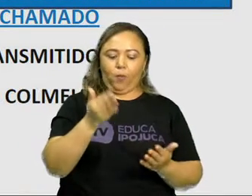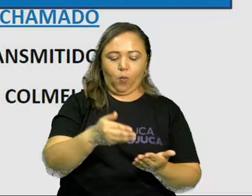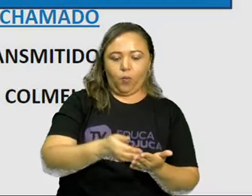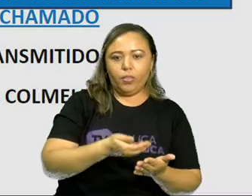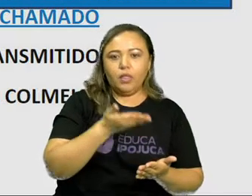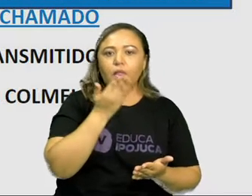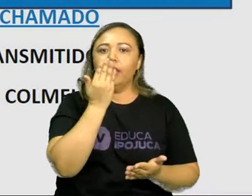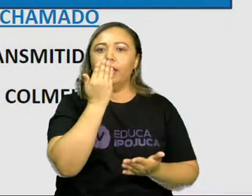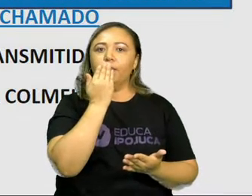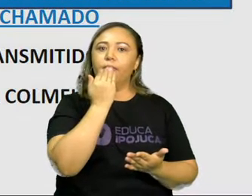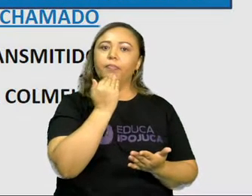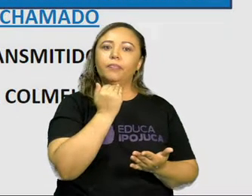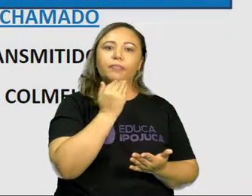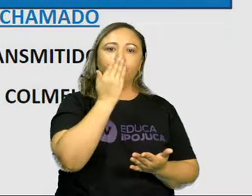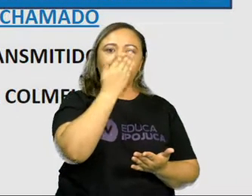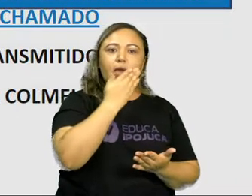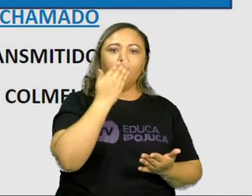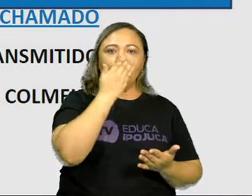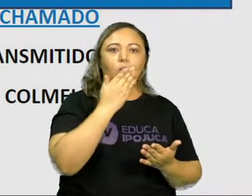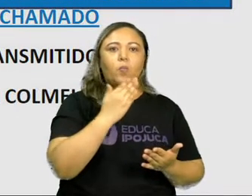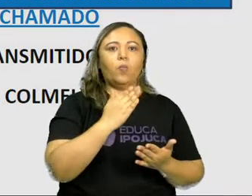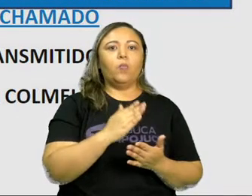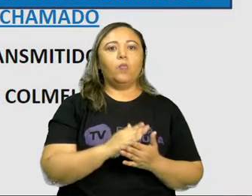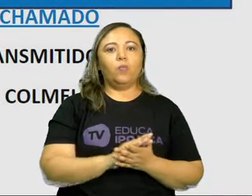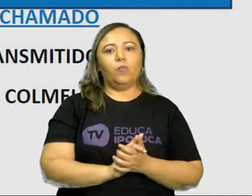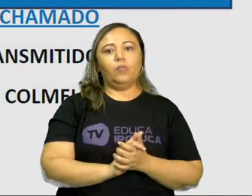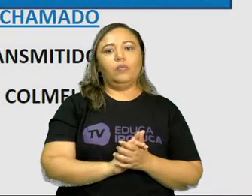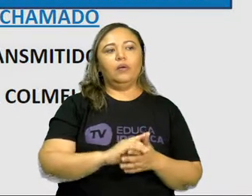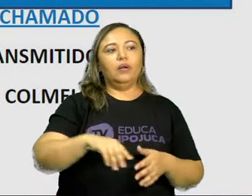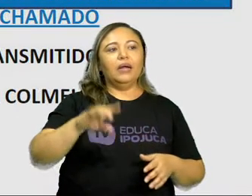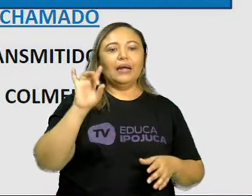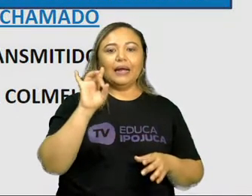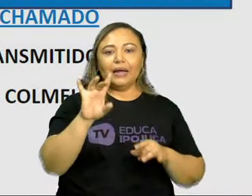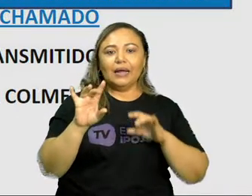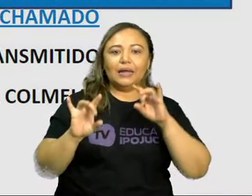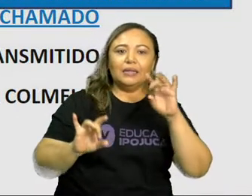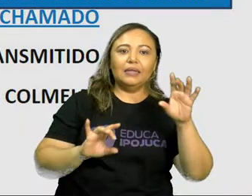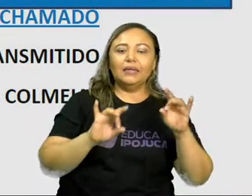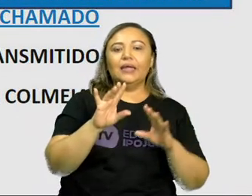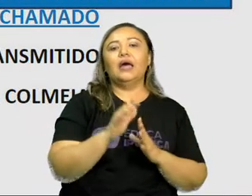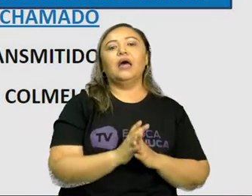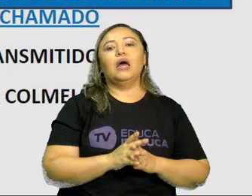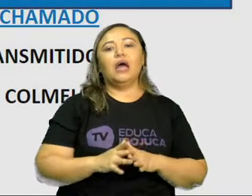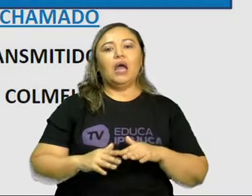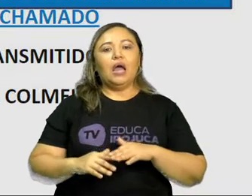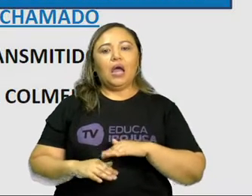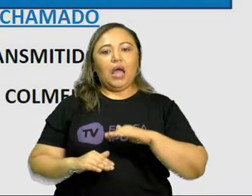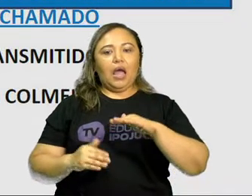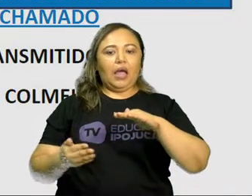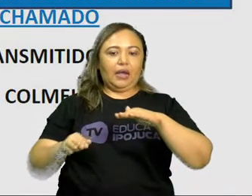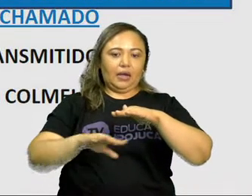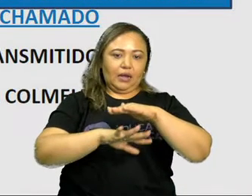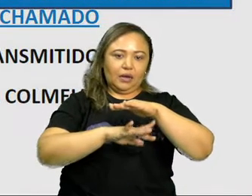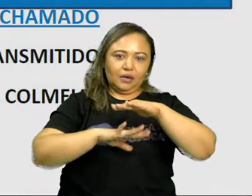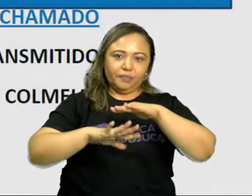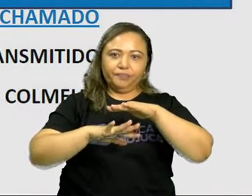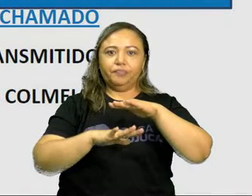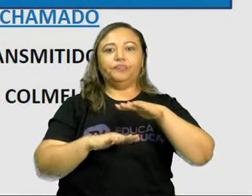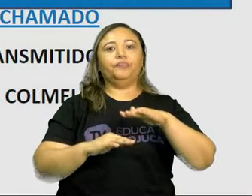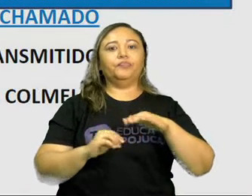pelos apicultores. Cada colmeia tem, geralmente, muitos milhares de abelhas, como uma cidade.